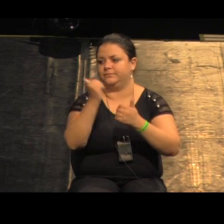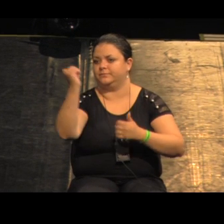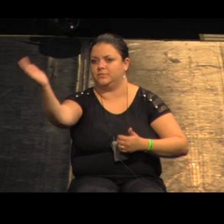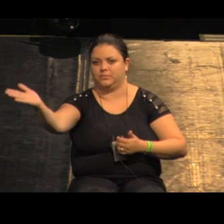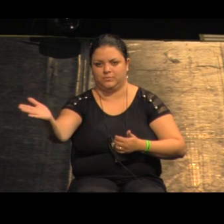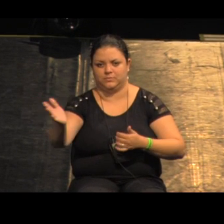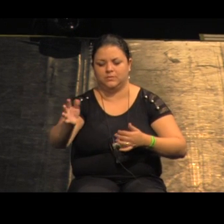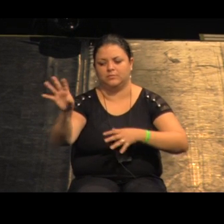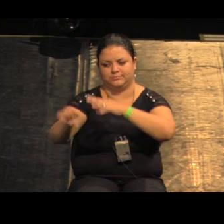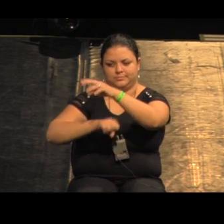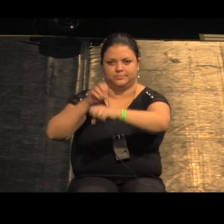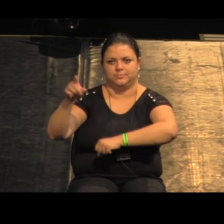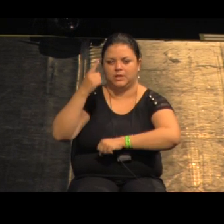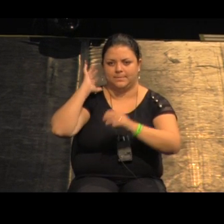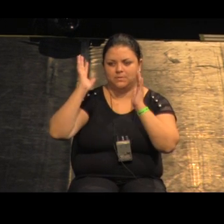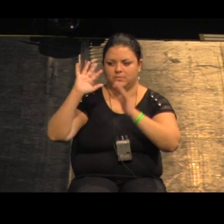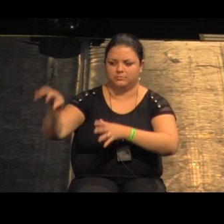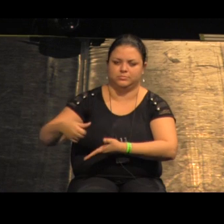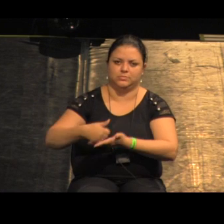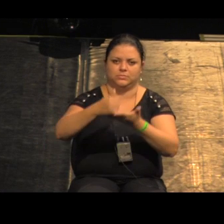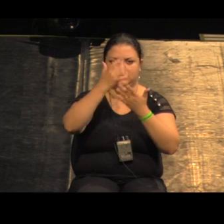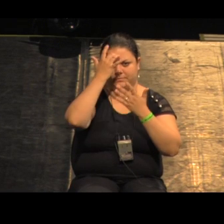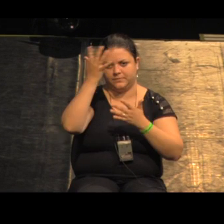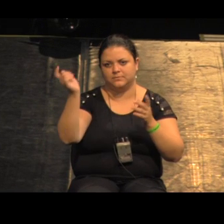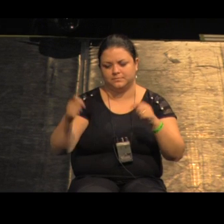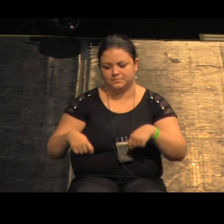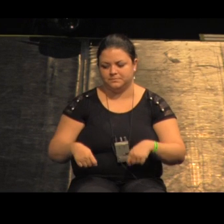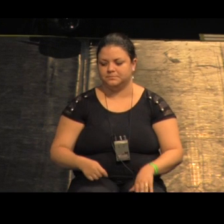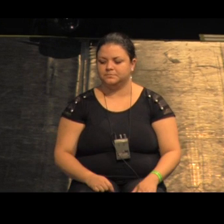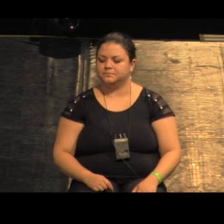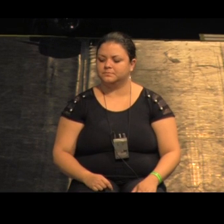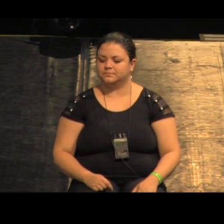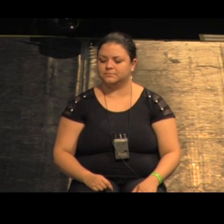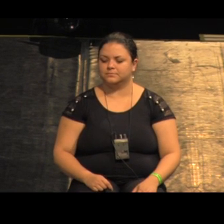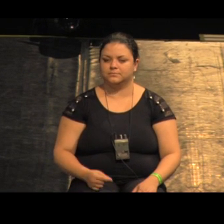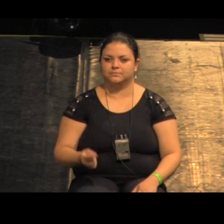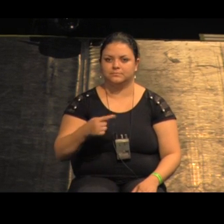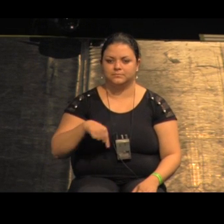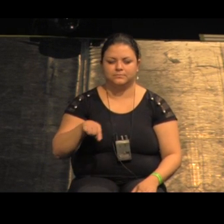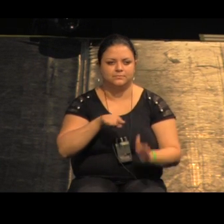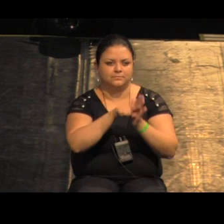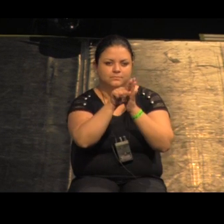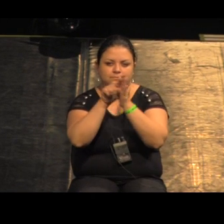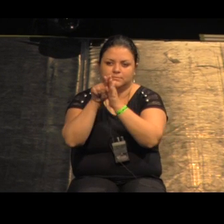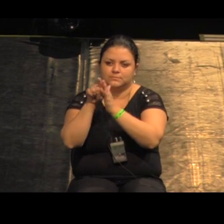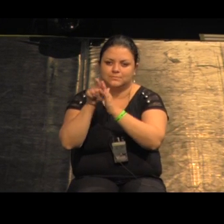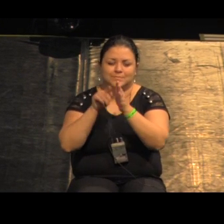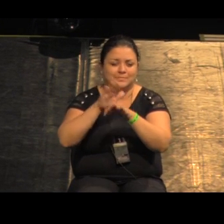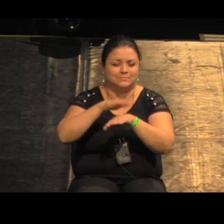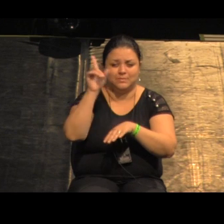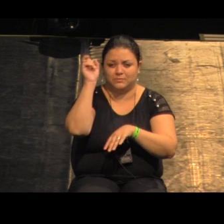futuro para o caminhão poder entrar a gente faz a leitura os problemas mais críticos de